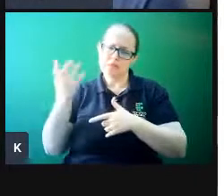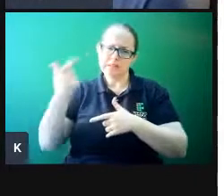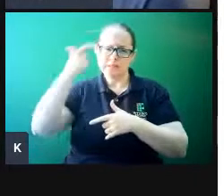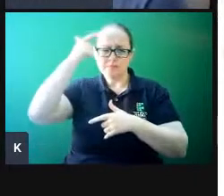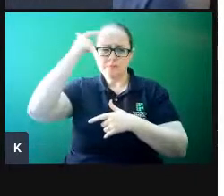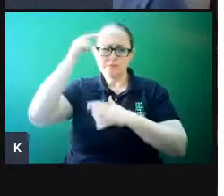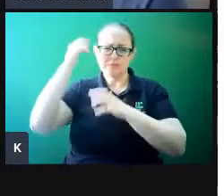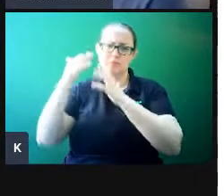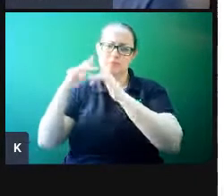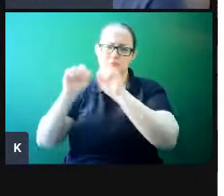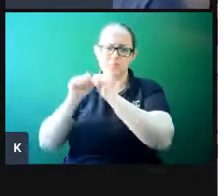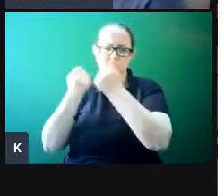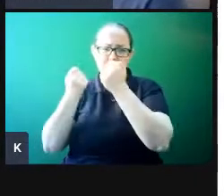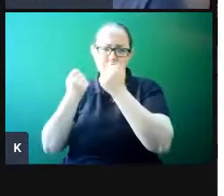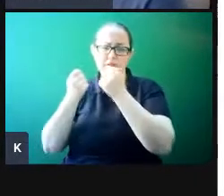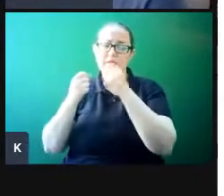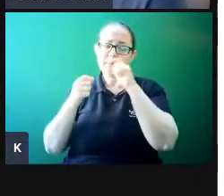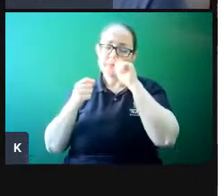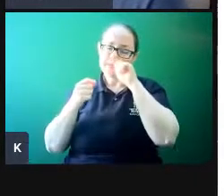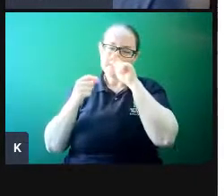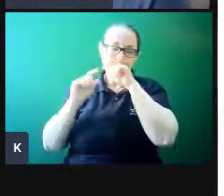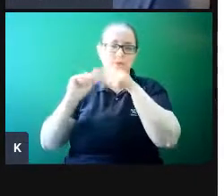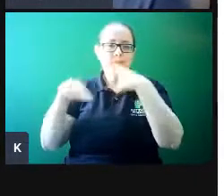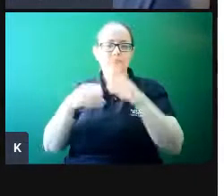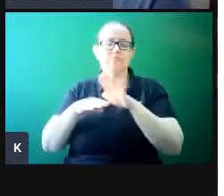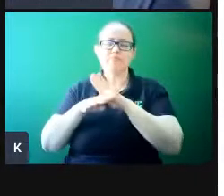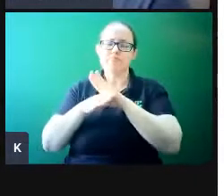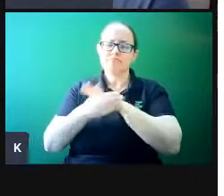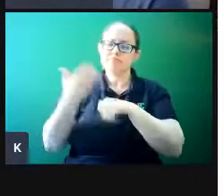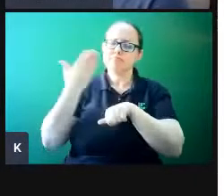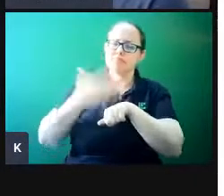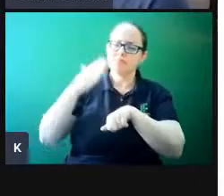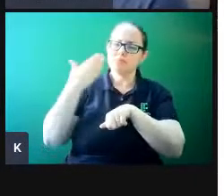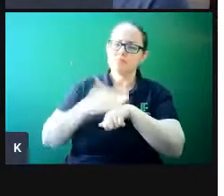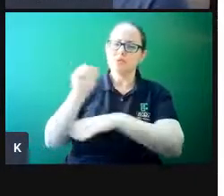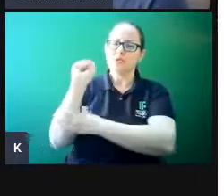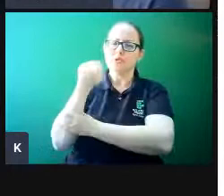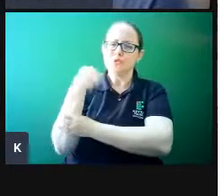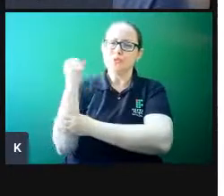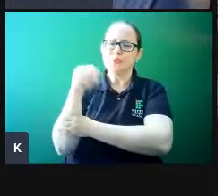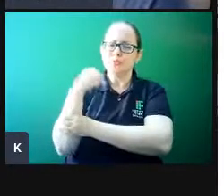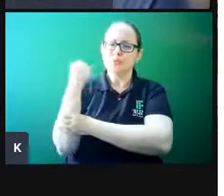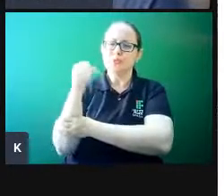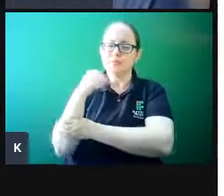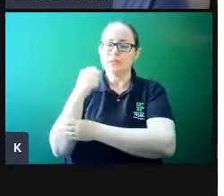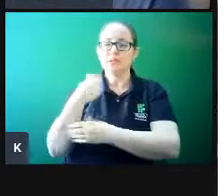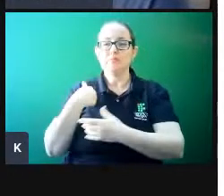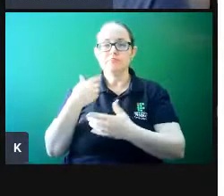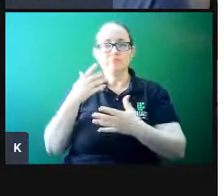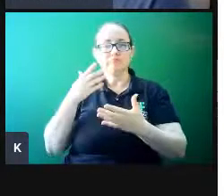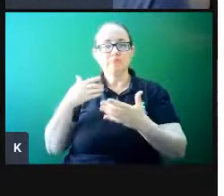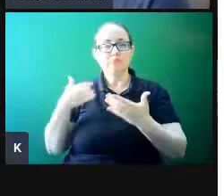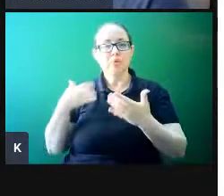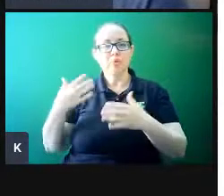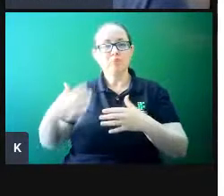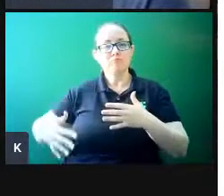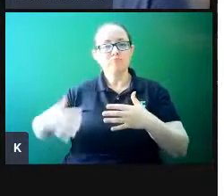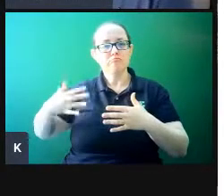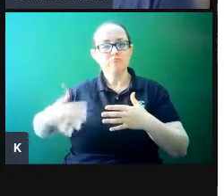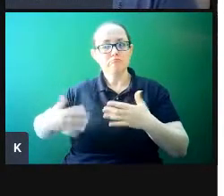depois de um tempo de treinamento e reabilitação e muitos estímulos, ele retomou grande parte das atividades.